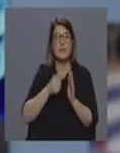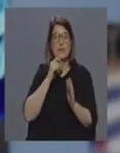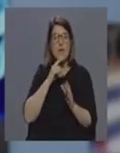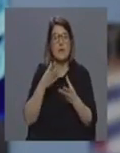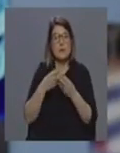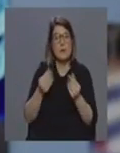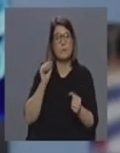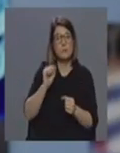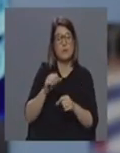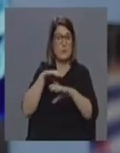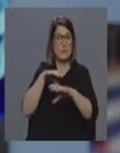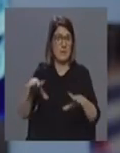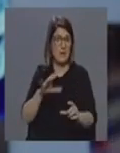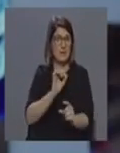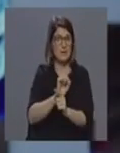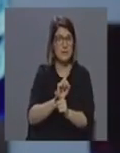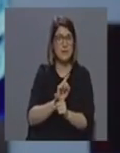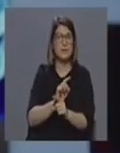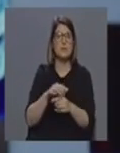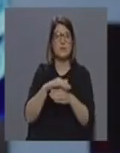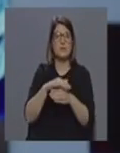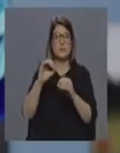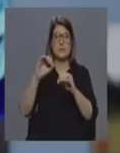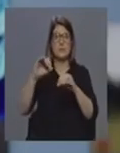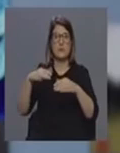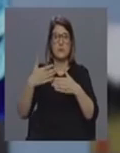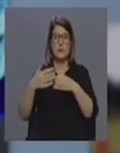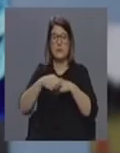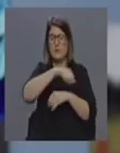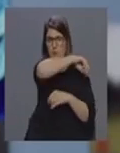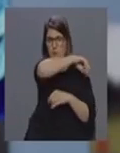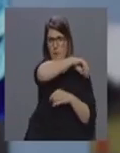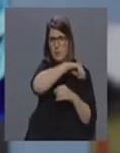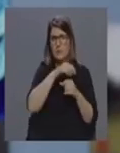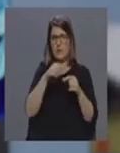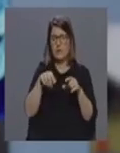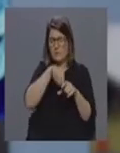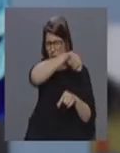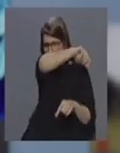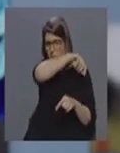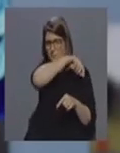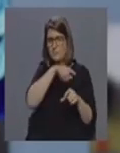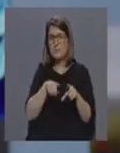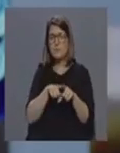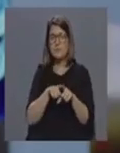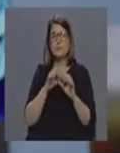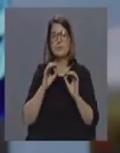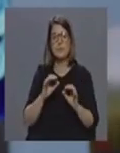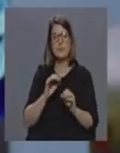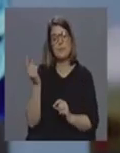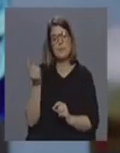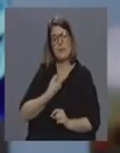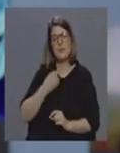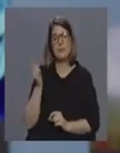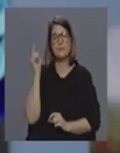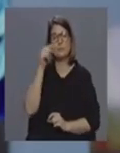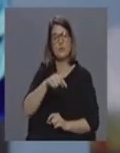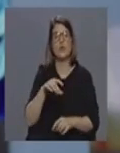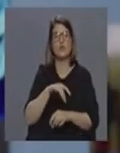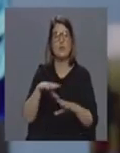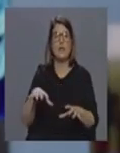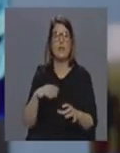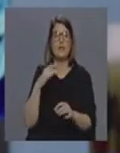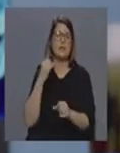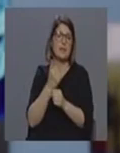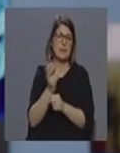dessa unidade de hospital e portanto os primeiros casos tinham que inevitavelmente em tanto ser transportados para o hospital de Santo Espírito da Ilha de Ceira por um